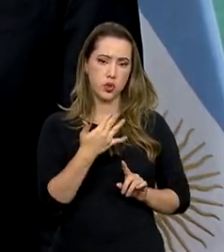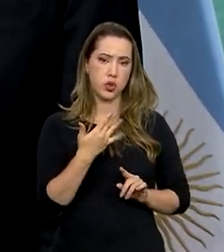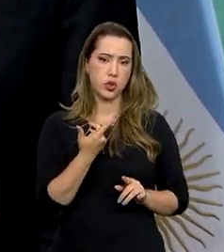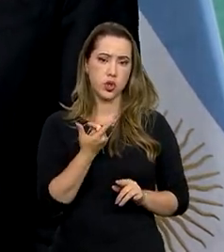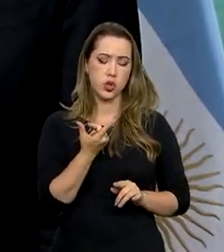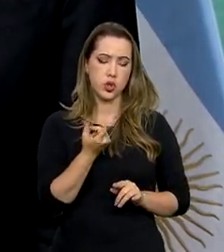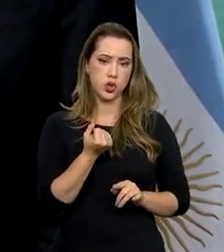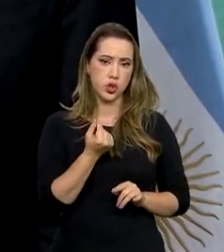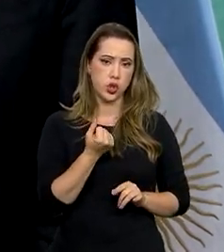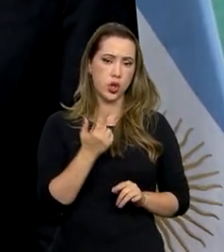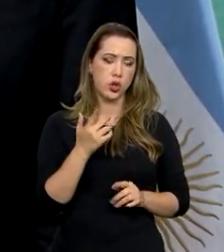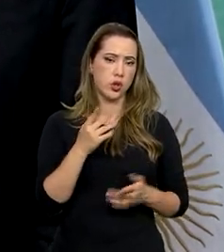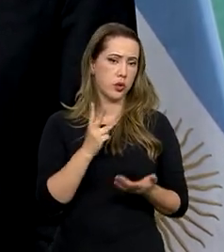reservas mesmo em Wuhan.